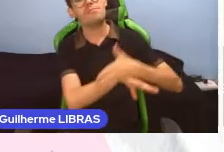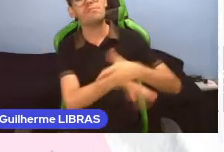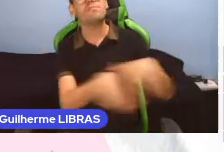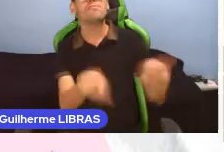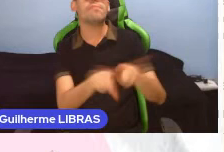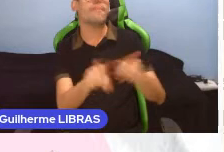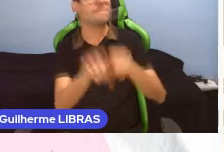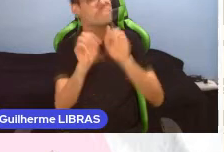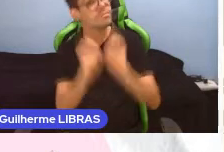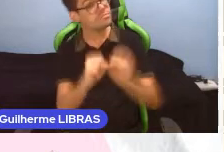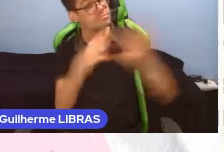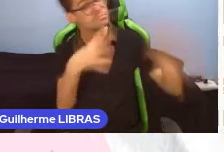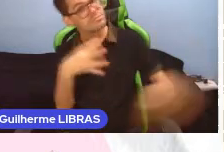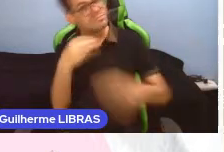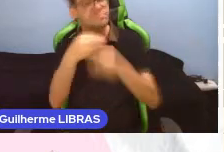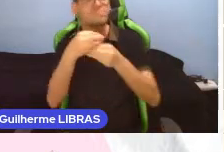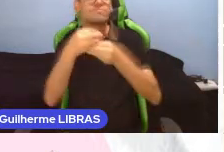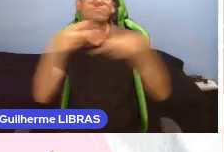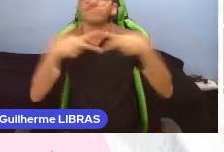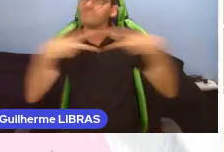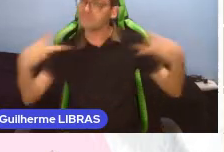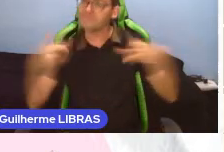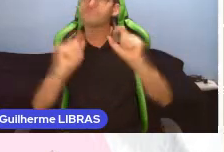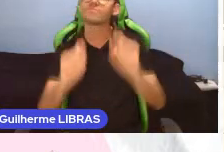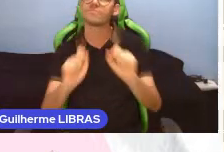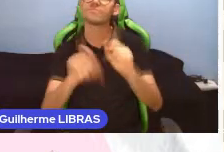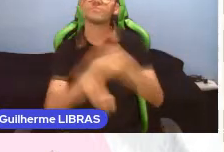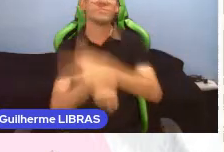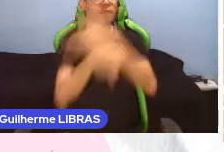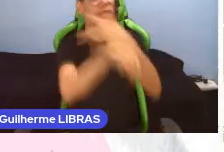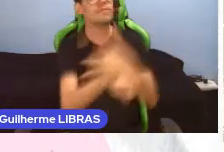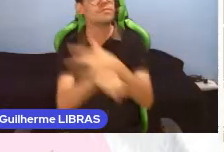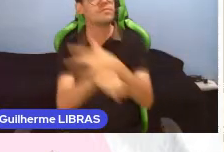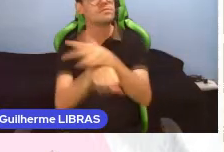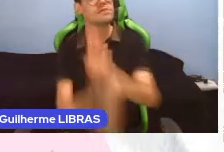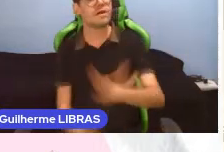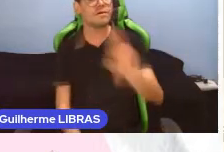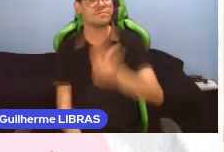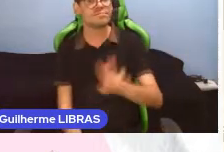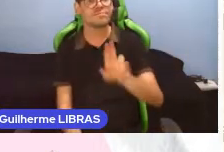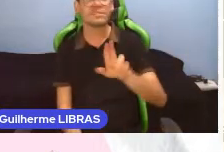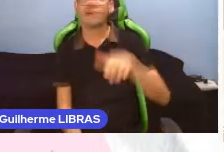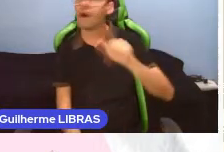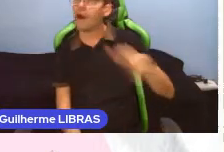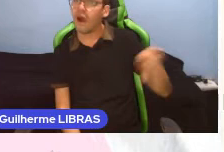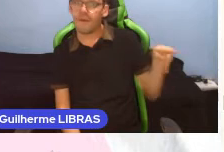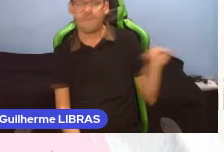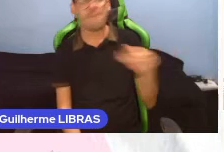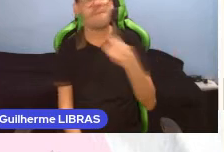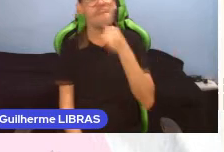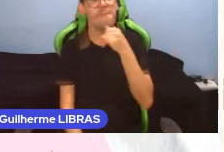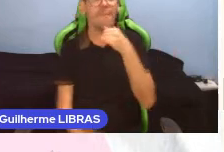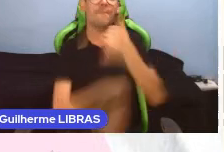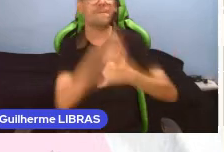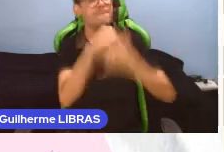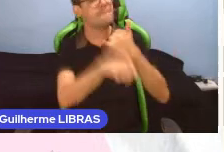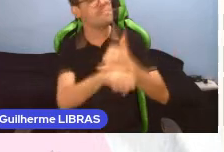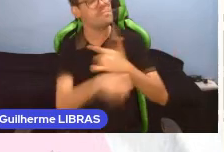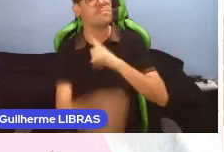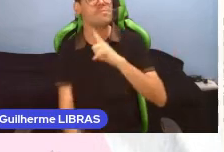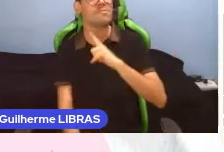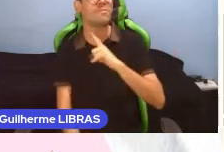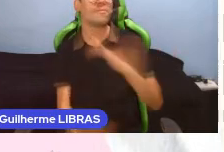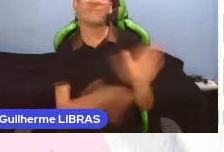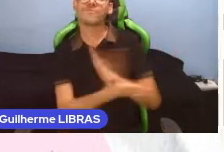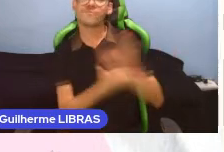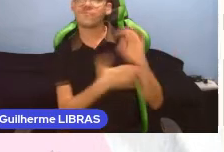pode ser inserido nos vídeos produzidos através de apps, por exemplo. Na internet, existem vídeos já